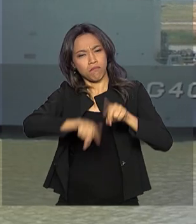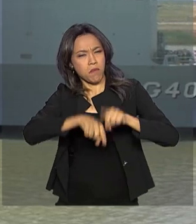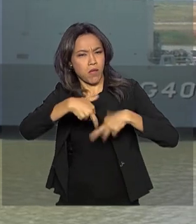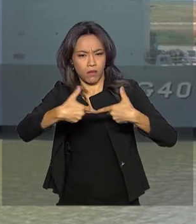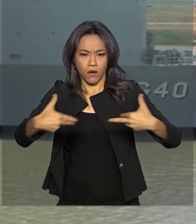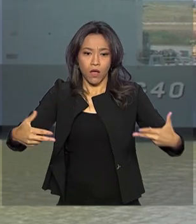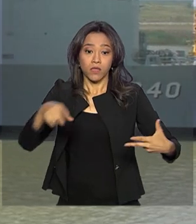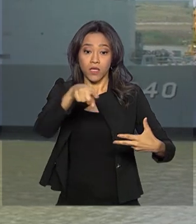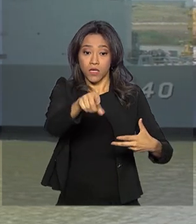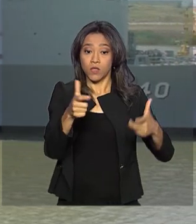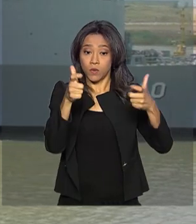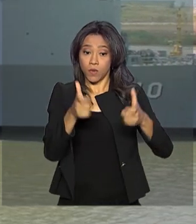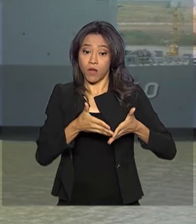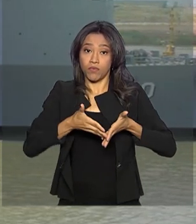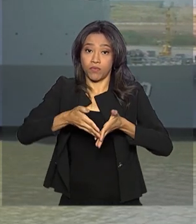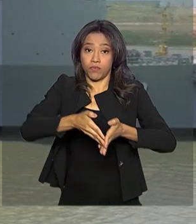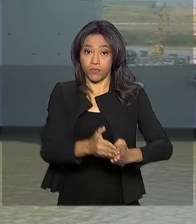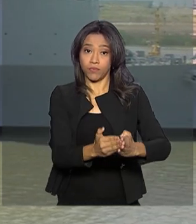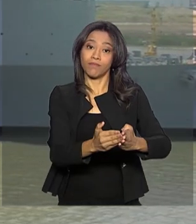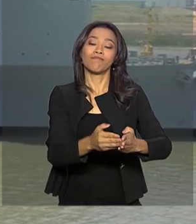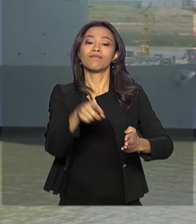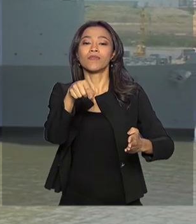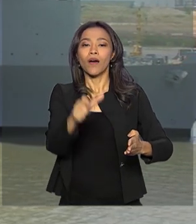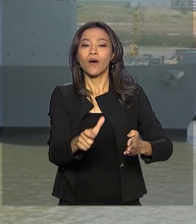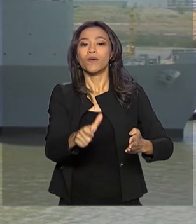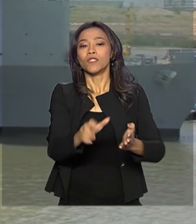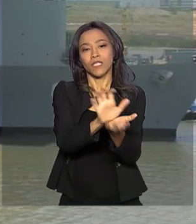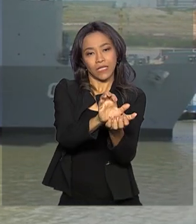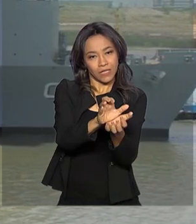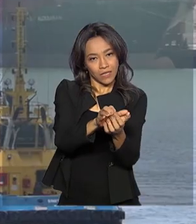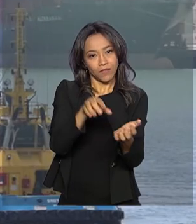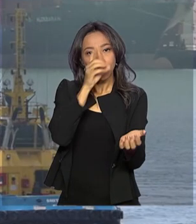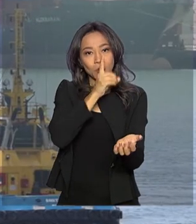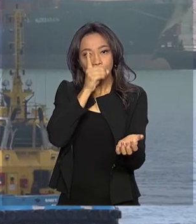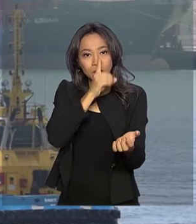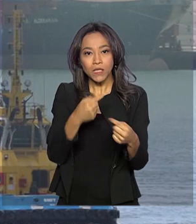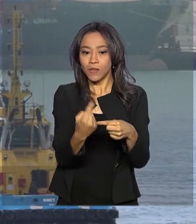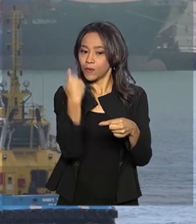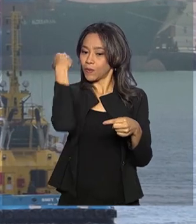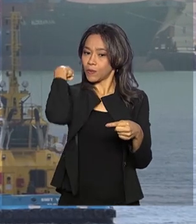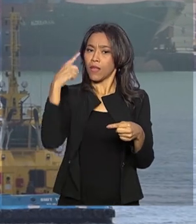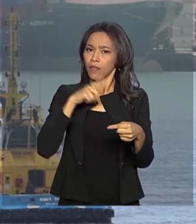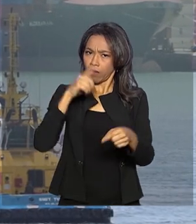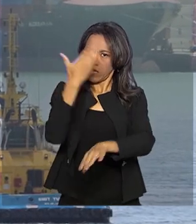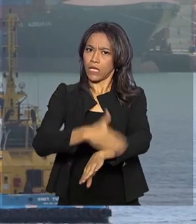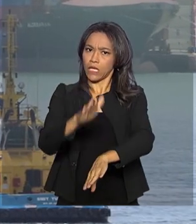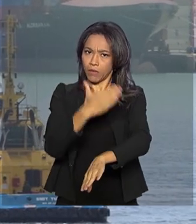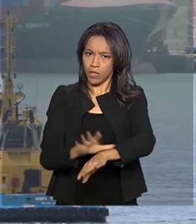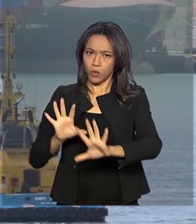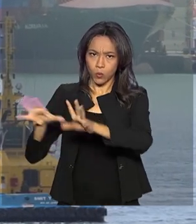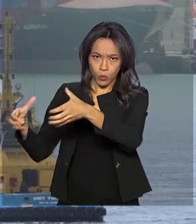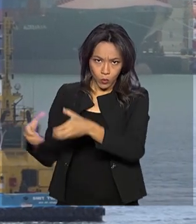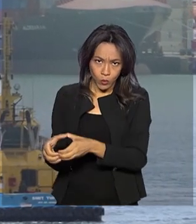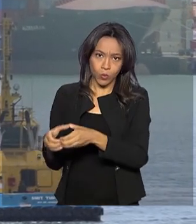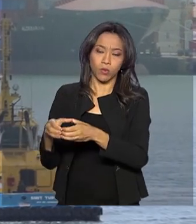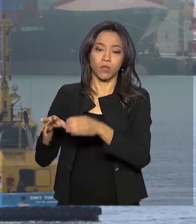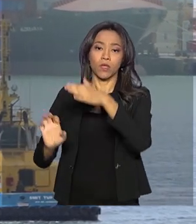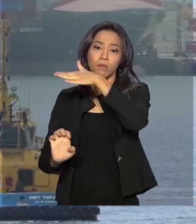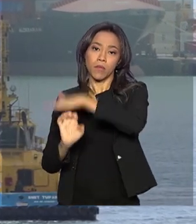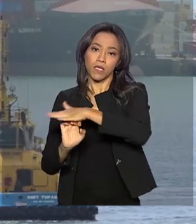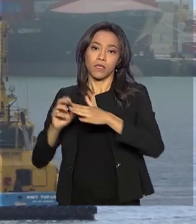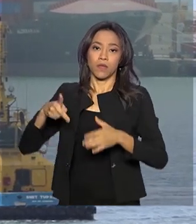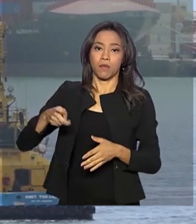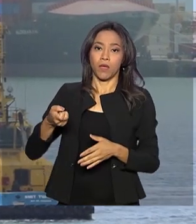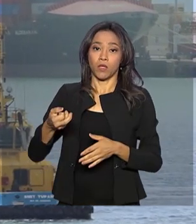navios atracaram no porto de Suape neste domingo. Os militares receberam treinamento de equipes da Petrobras e do Ibama e vão